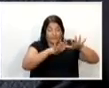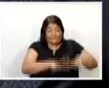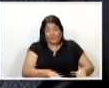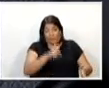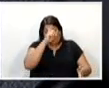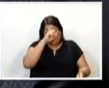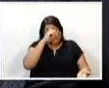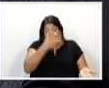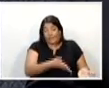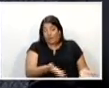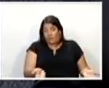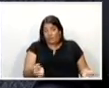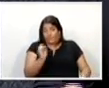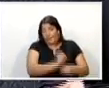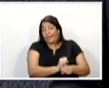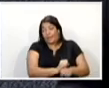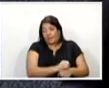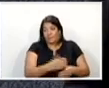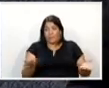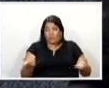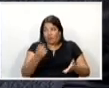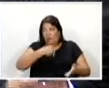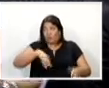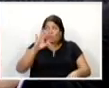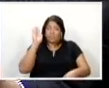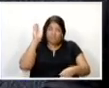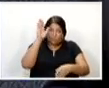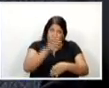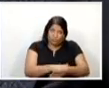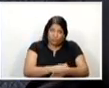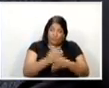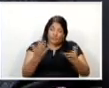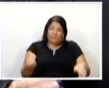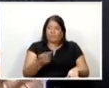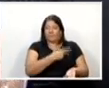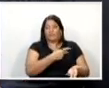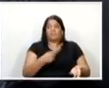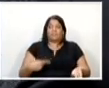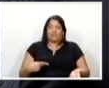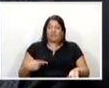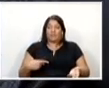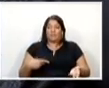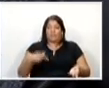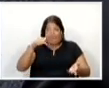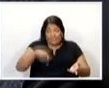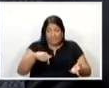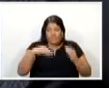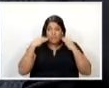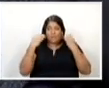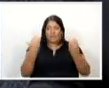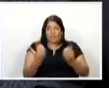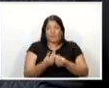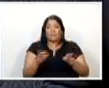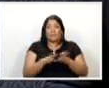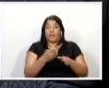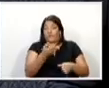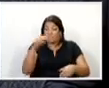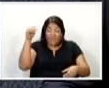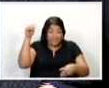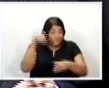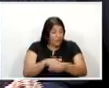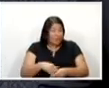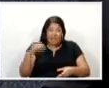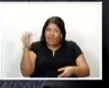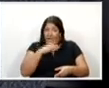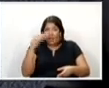hospitais de pronto-socorro. Então, aqui vai a nossa contribuição. Eu gostaria, senhor presidente, que a presidência da Casa dos Demais Vereadores votassem logo esse projeto,